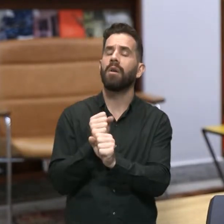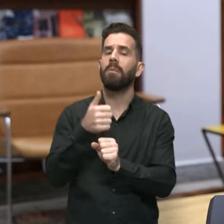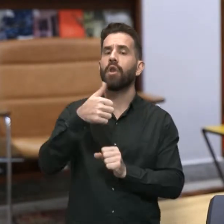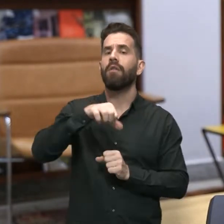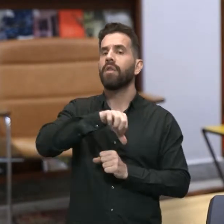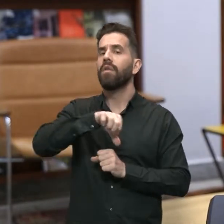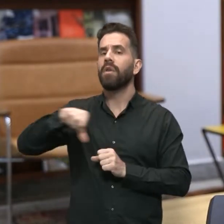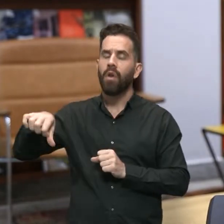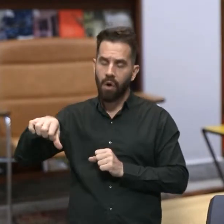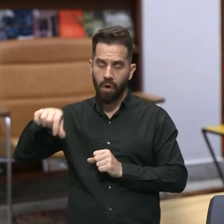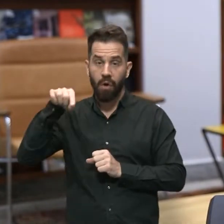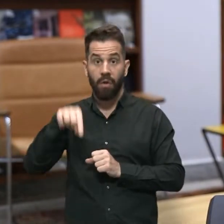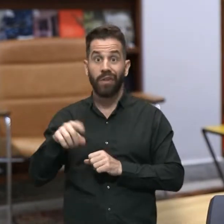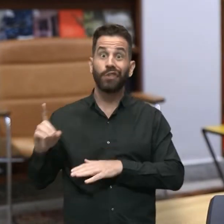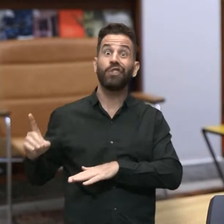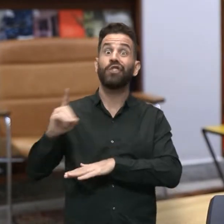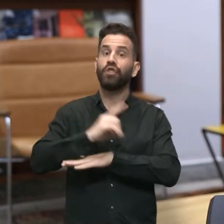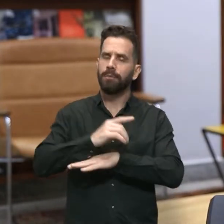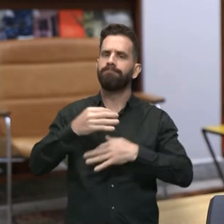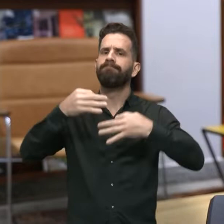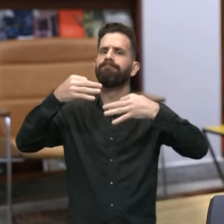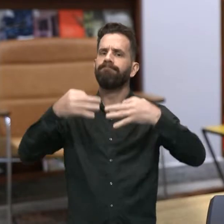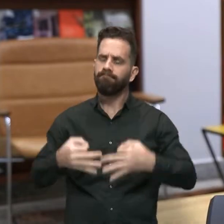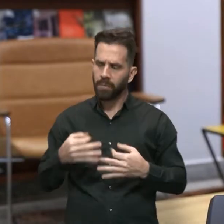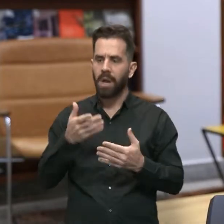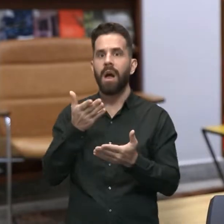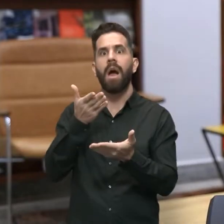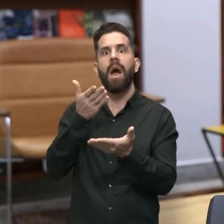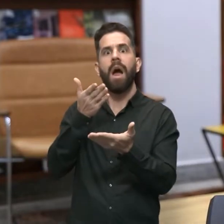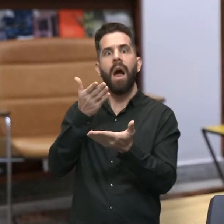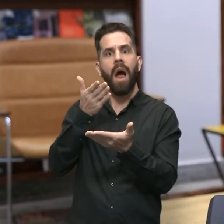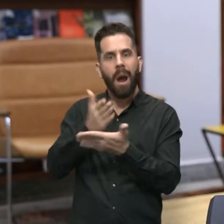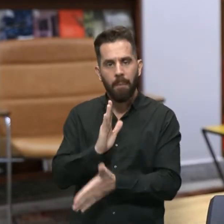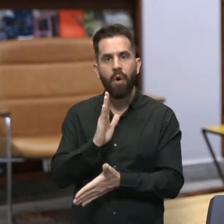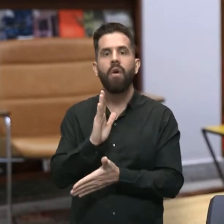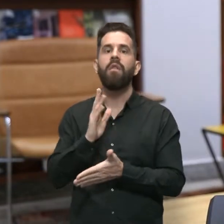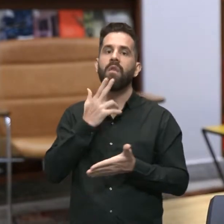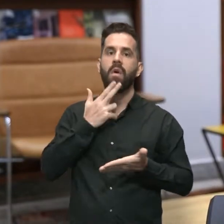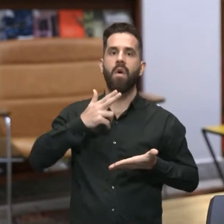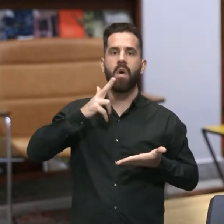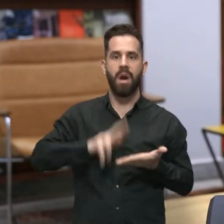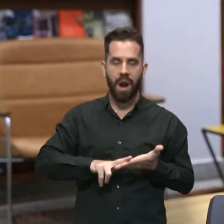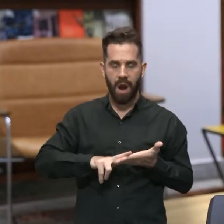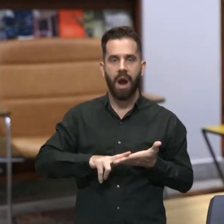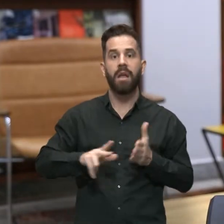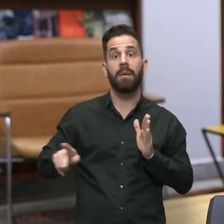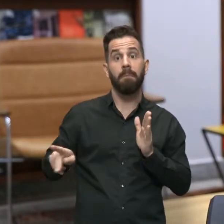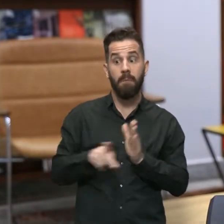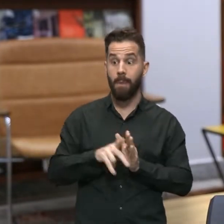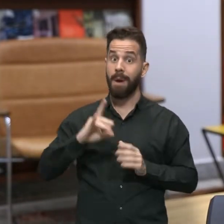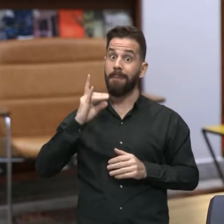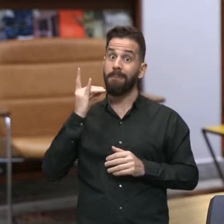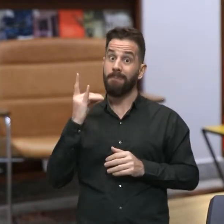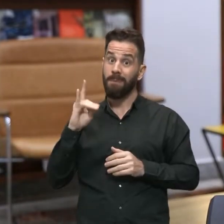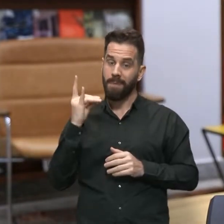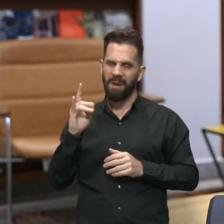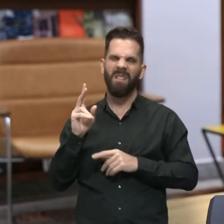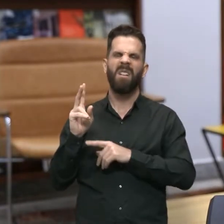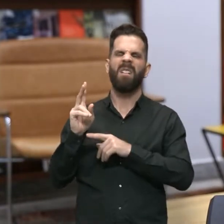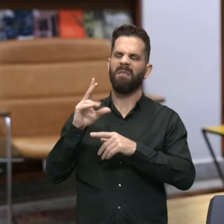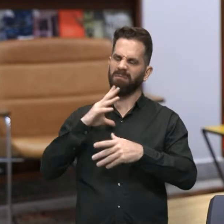data em que Chávez conseguiu aprovar uma nova carta magna que inaugurou a República Bolivariana da Venezuela.